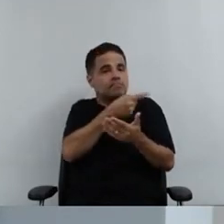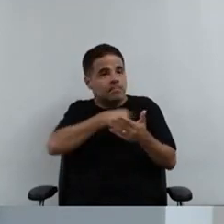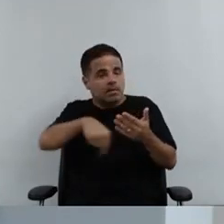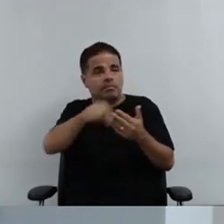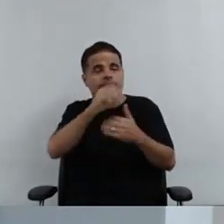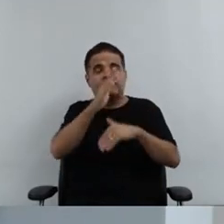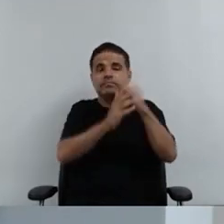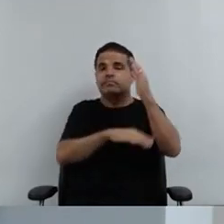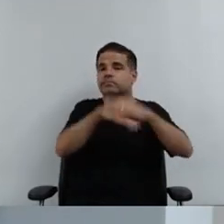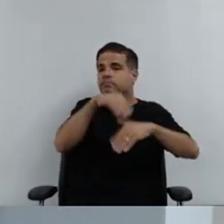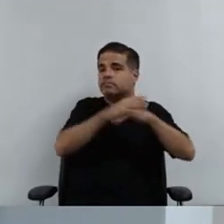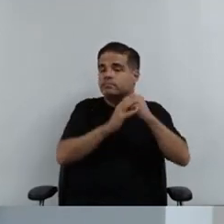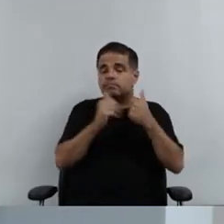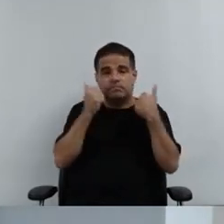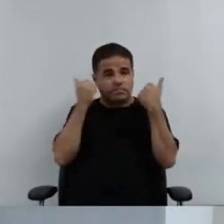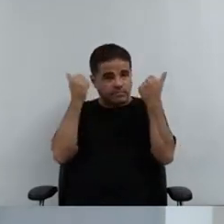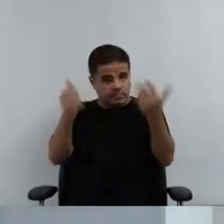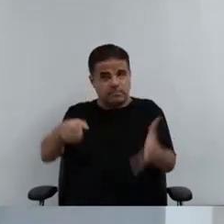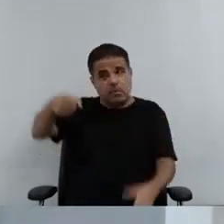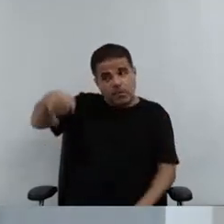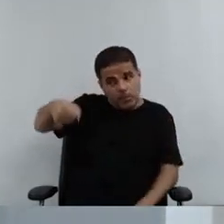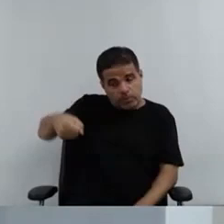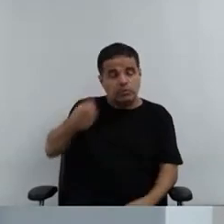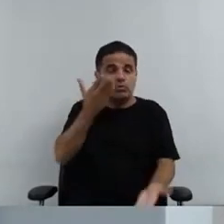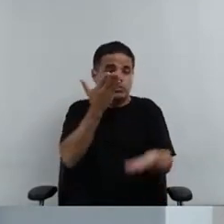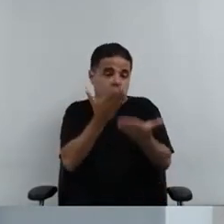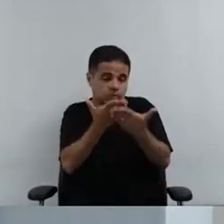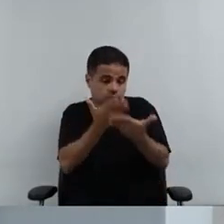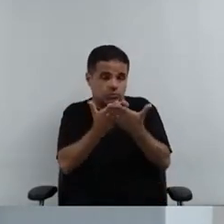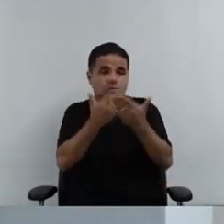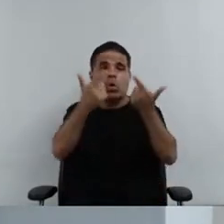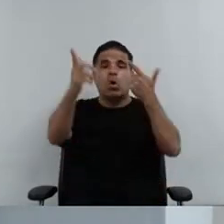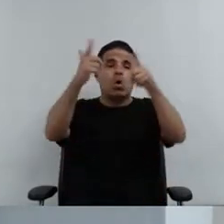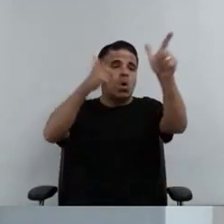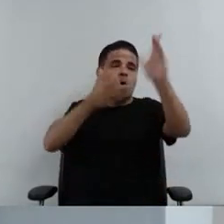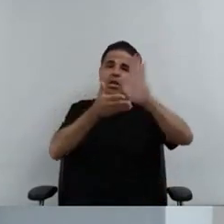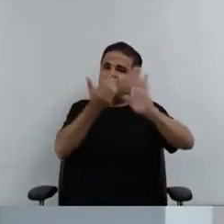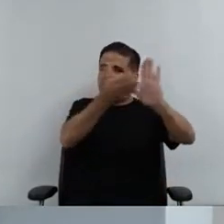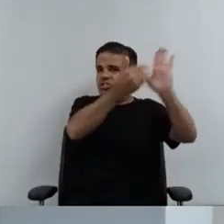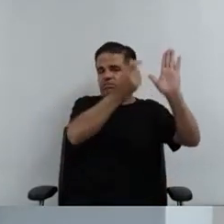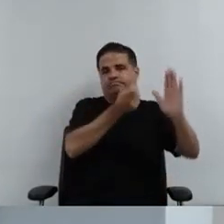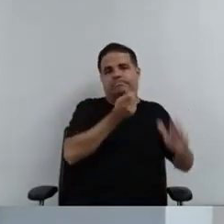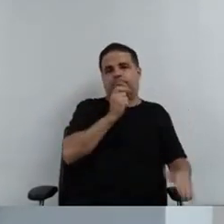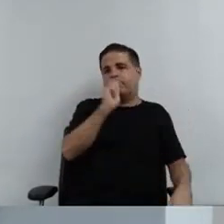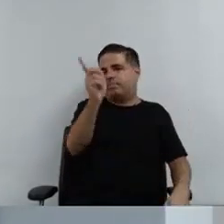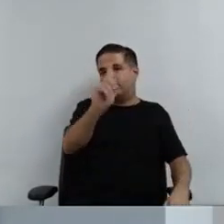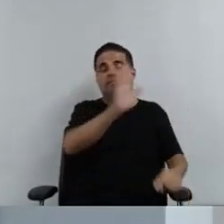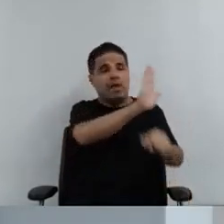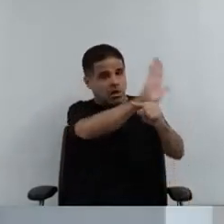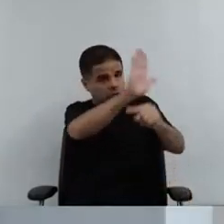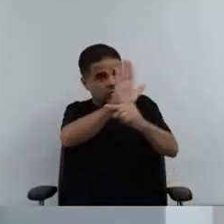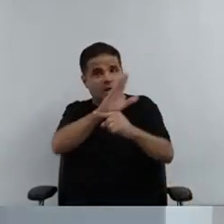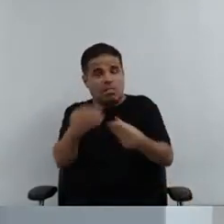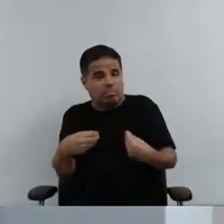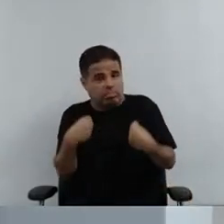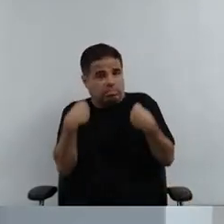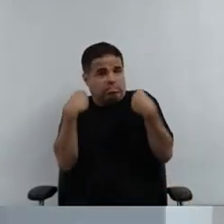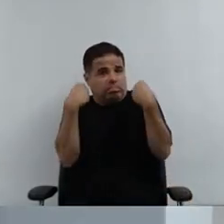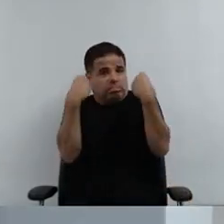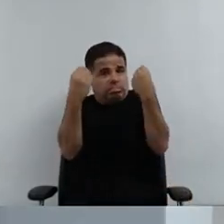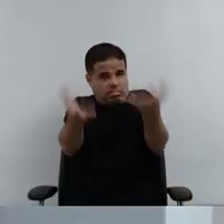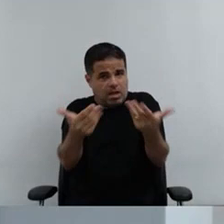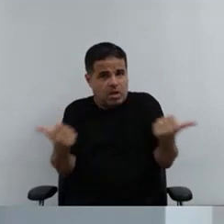Pop Rua, ele tem essa bolsa-estudo, os outros benefícios não vão ser retirados. Então, isso vai ajudar muito, vai dar um suporte